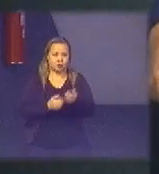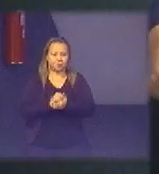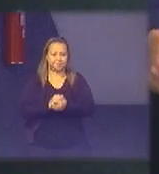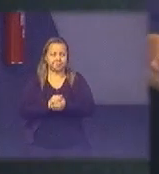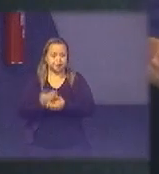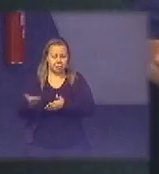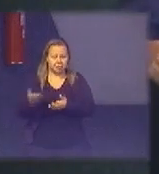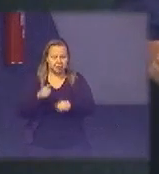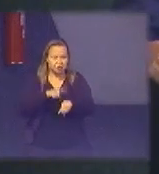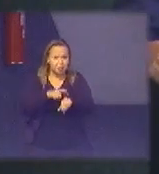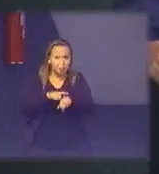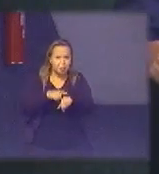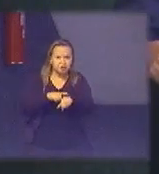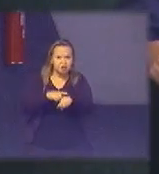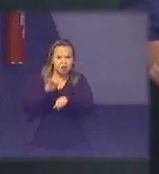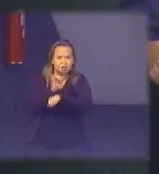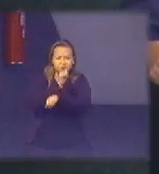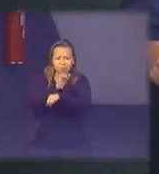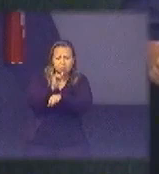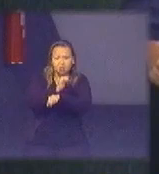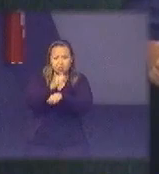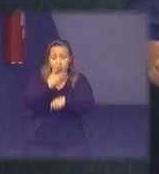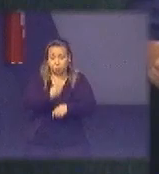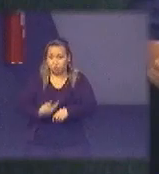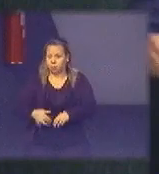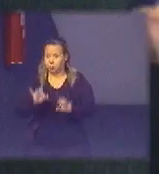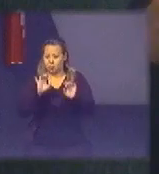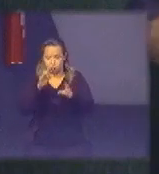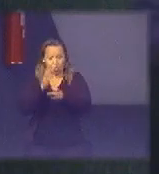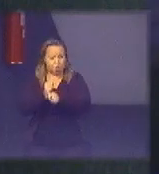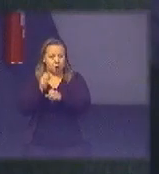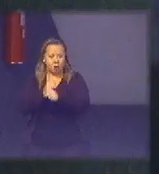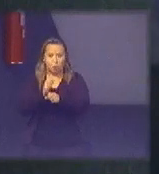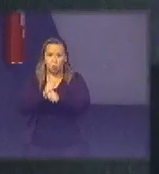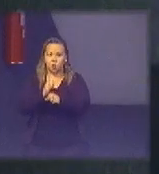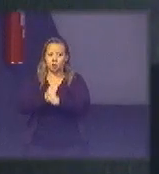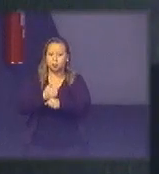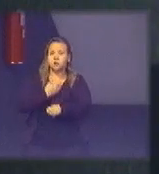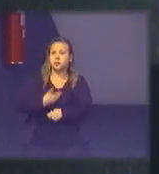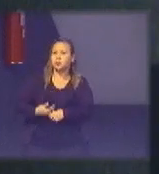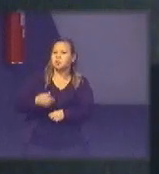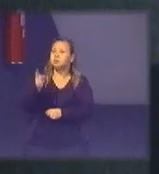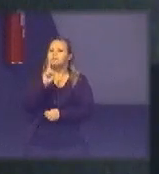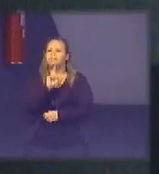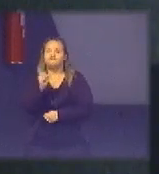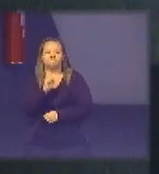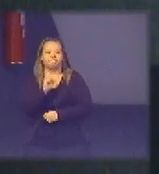assim o quanto que a logística pública não é só compras públicas nesse caso e aí